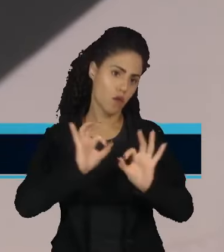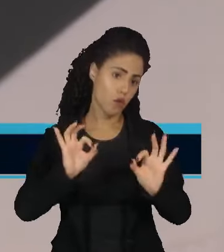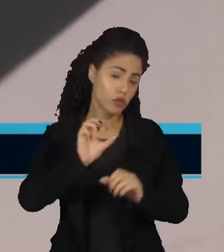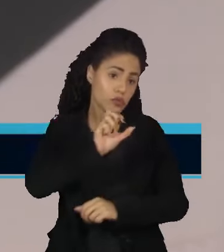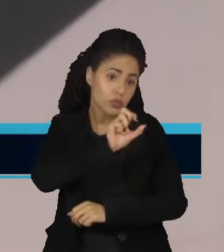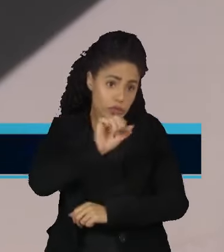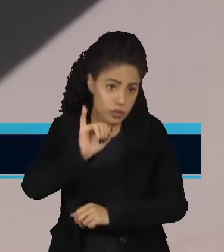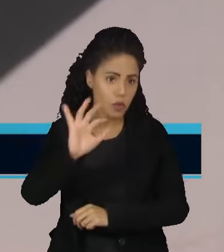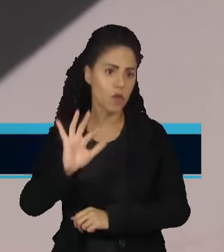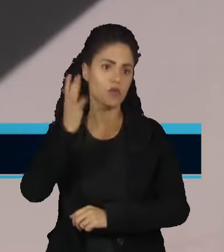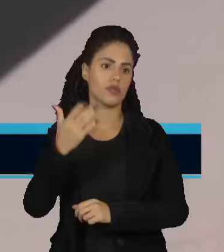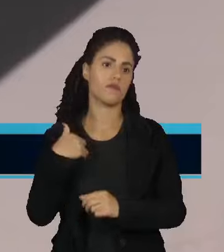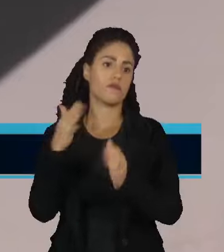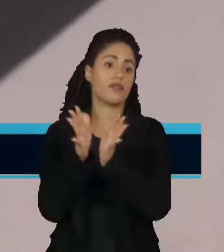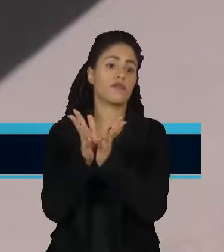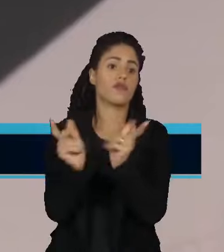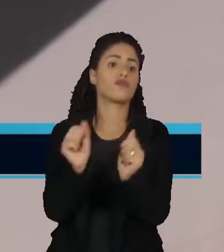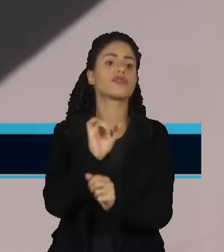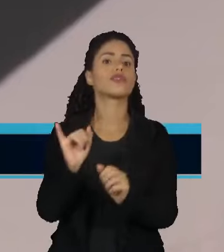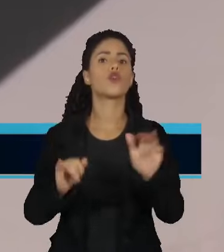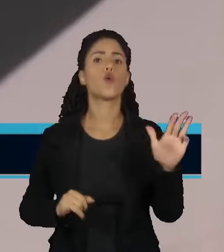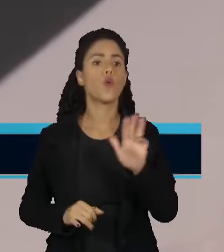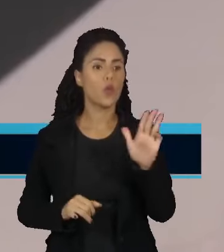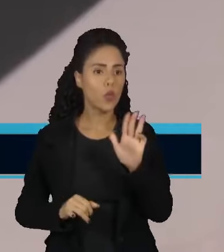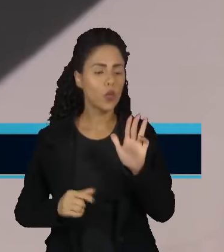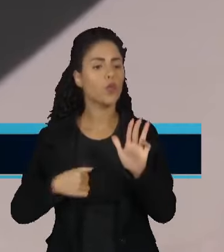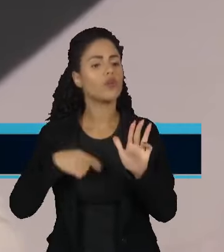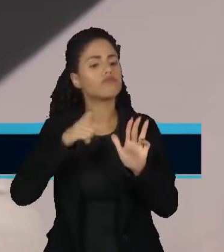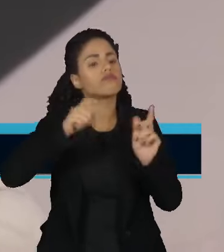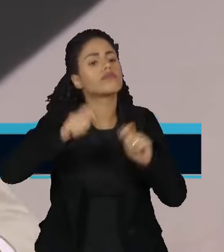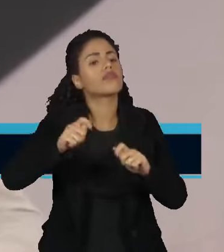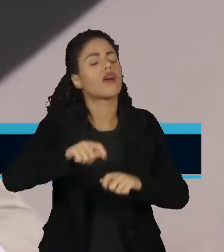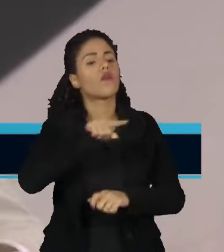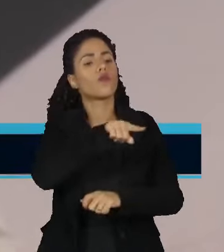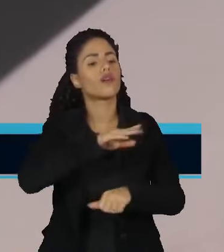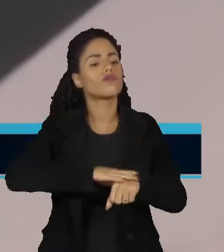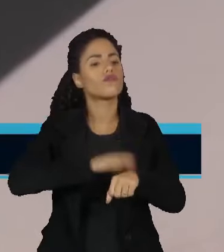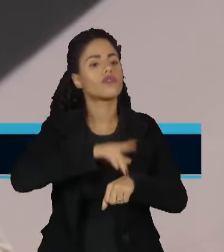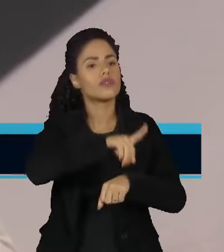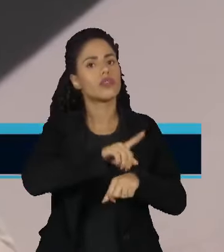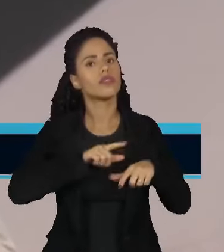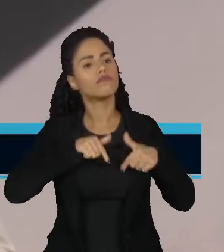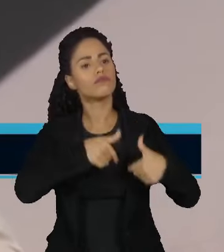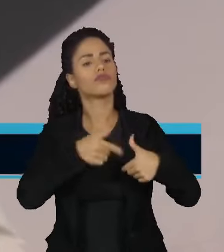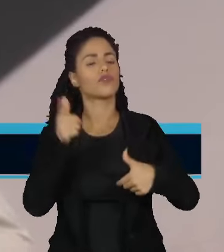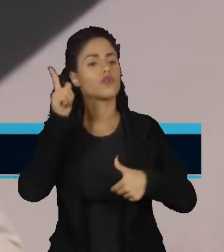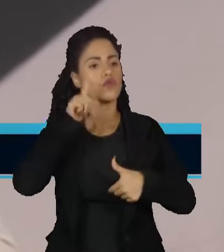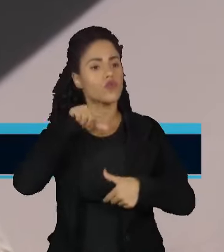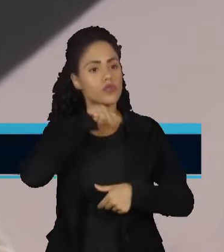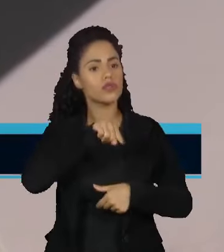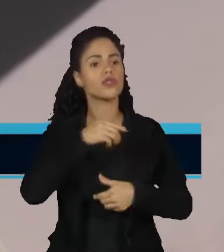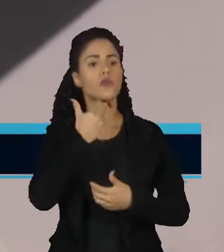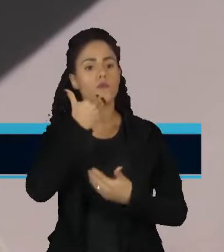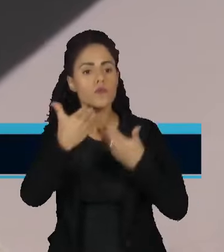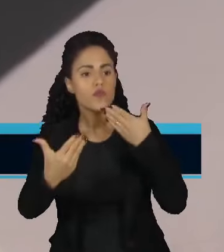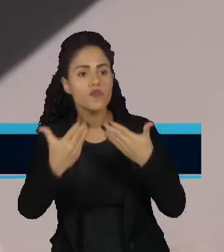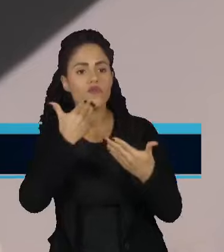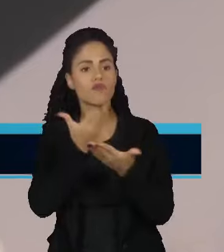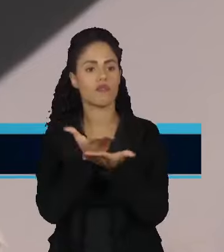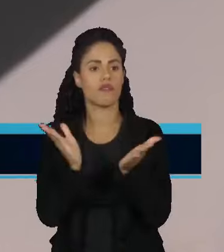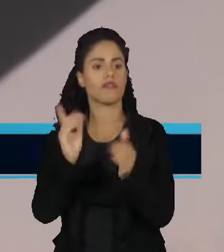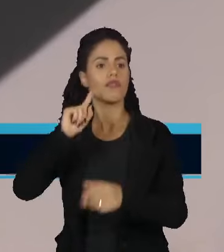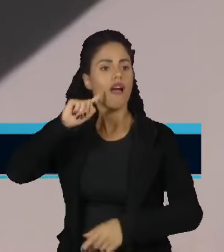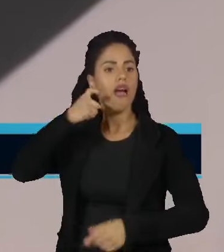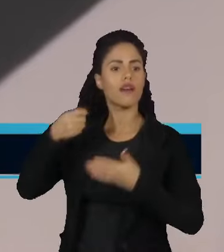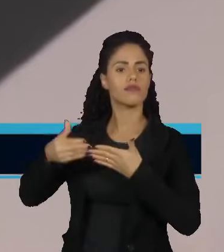seria maravilhoso se o presidente Lula tivesse essa capacidade de arregimentar essas solicitações desses ex